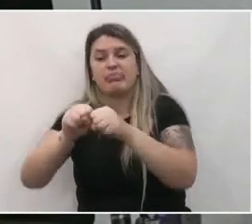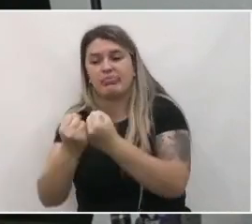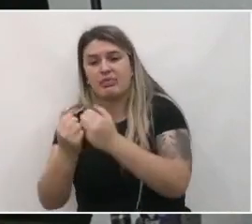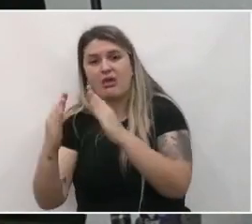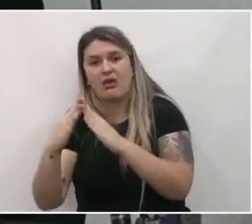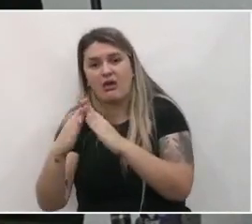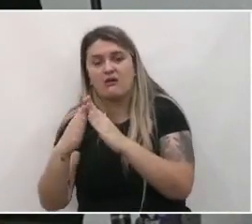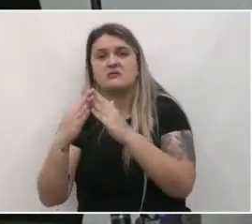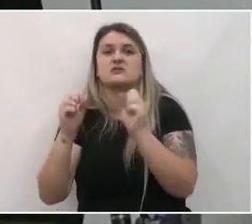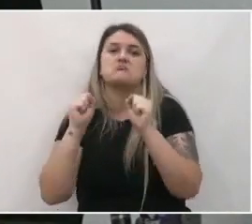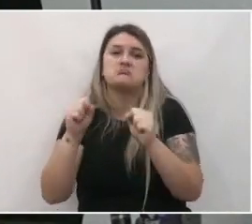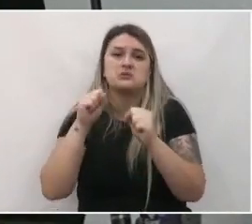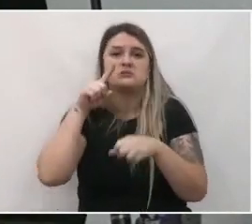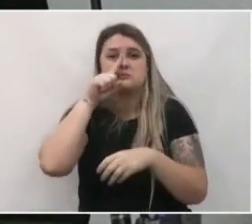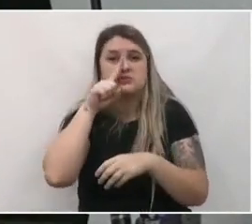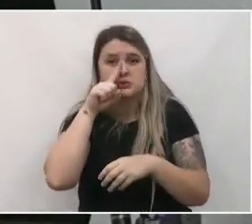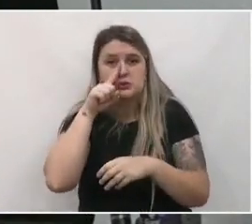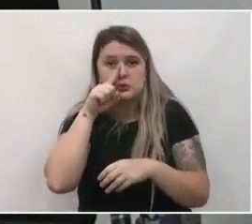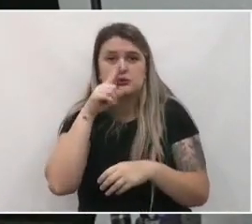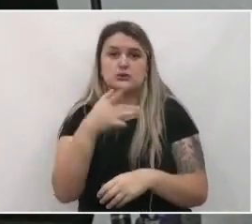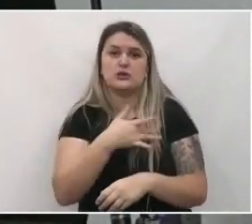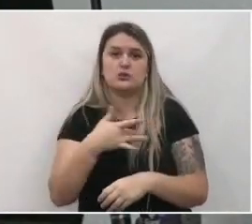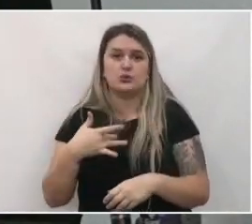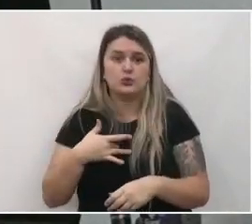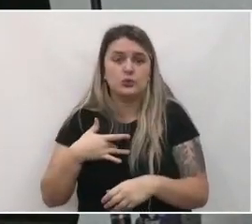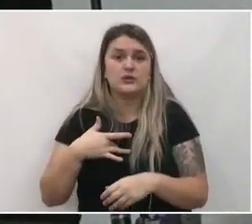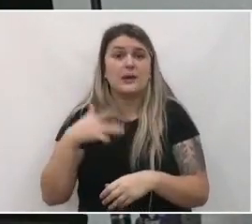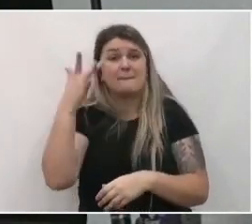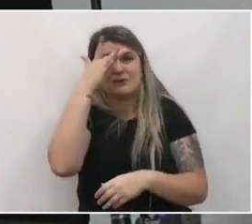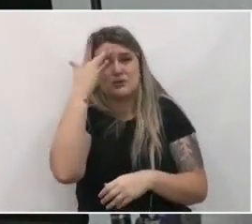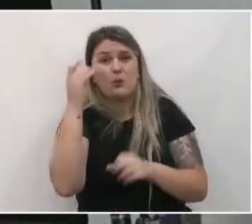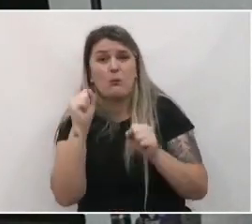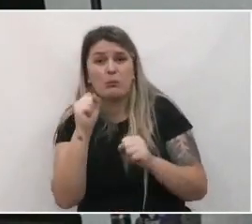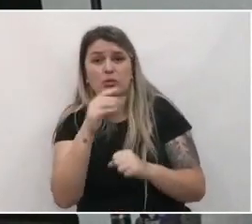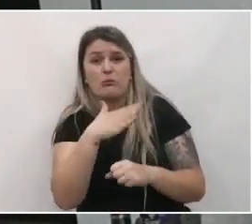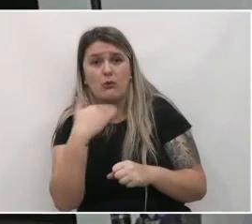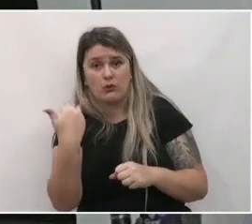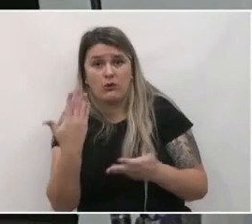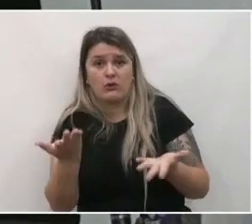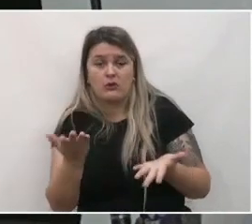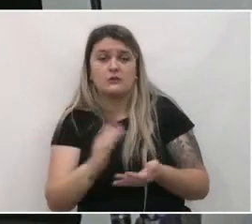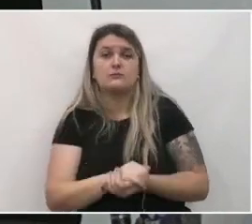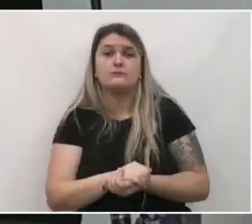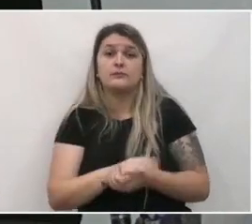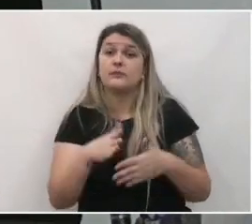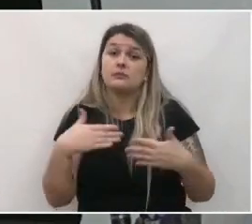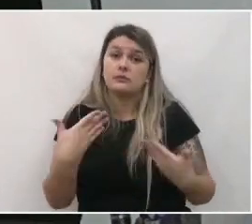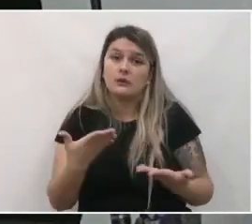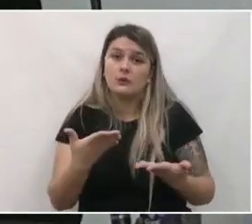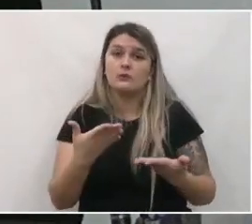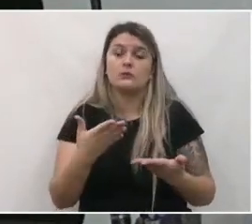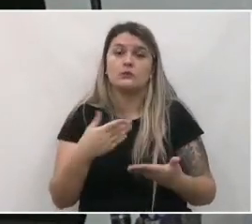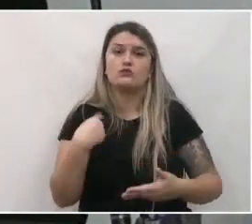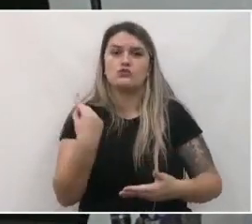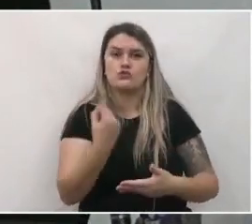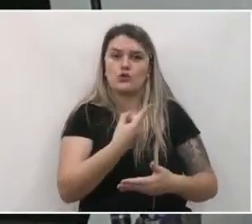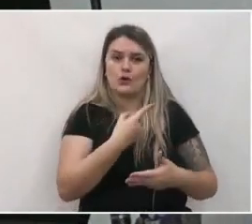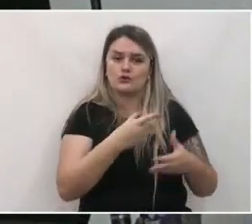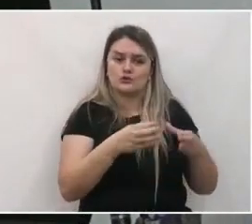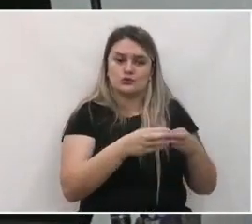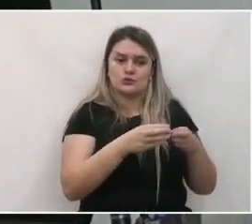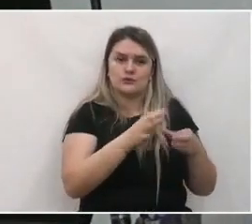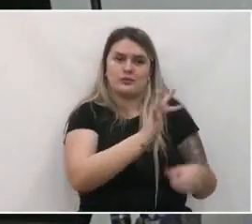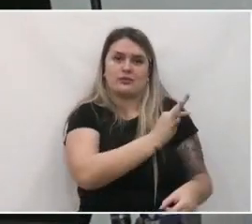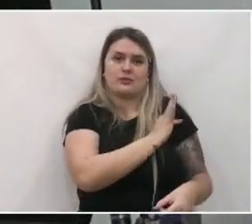podem causar risco à própria saúde, né? Uma pessoa pode morrer em uma situação dessas. Então, nós como uma equipe